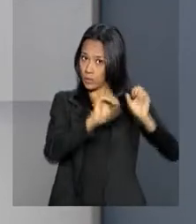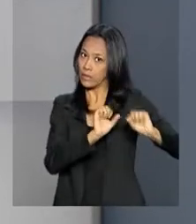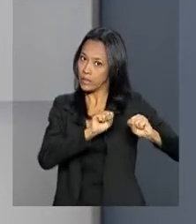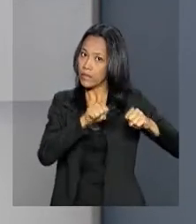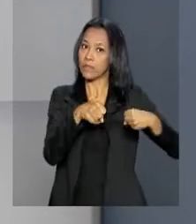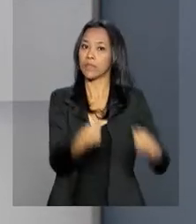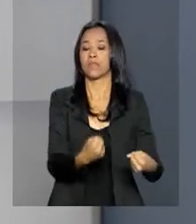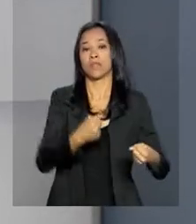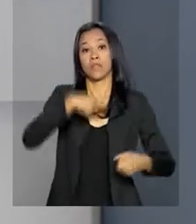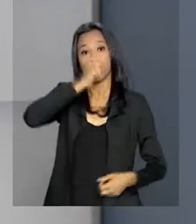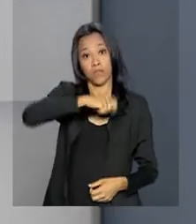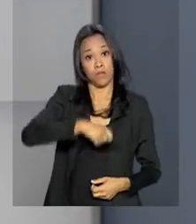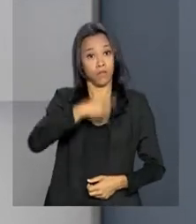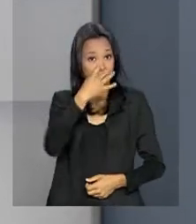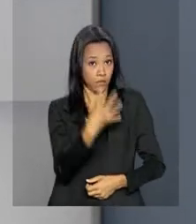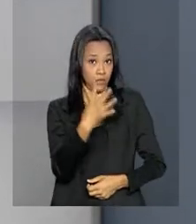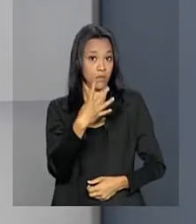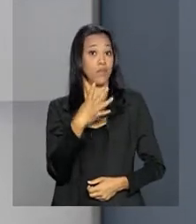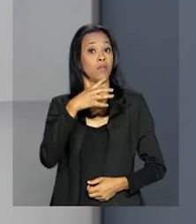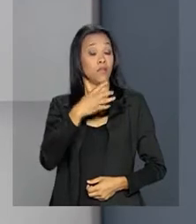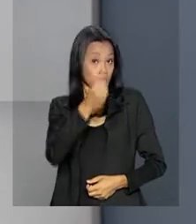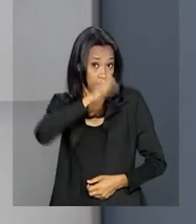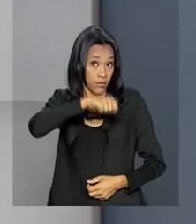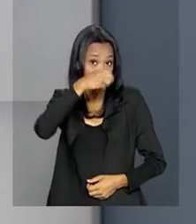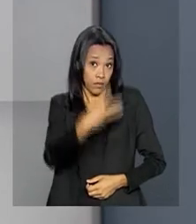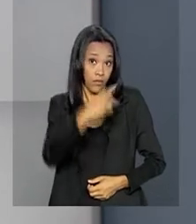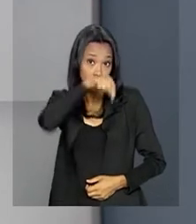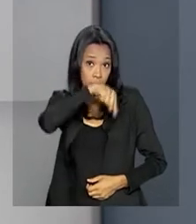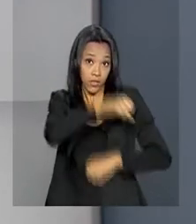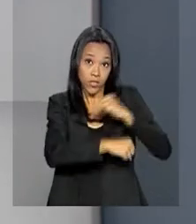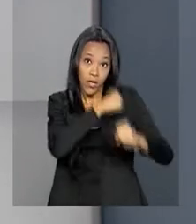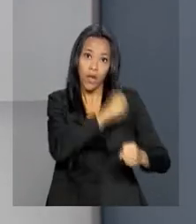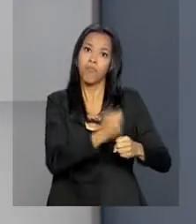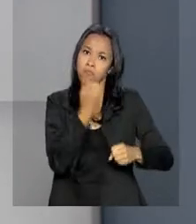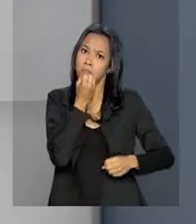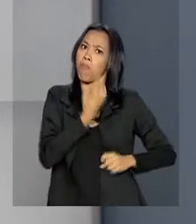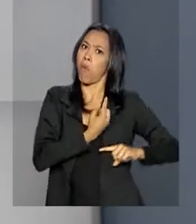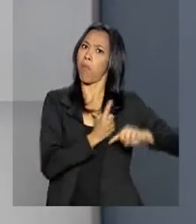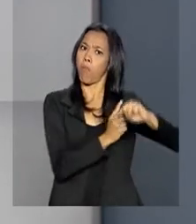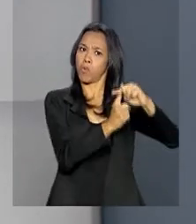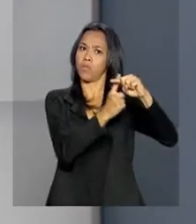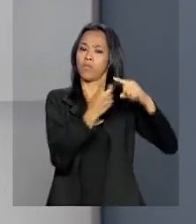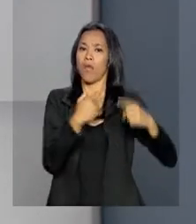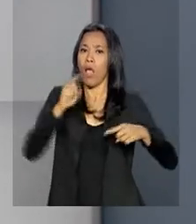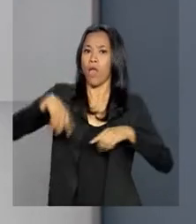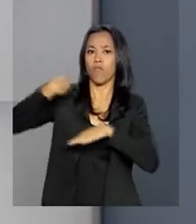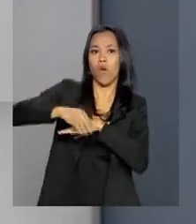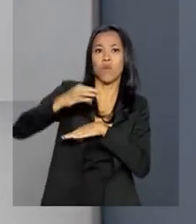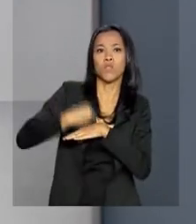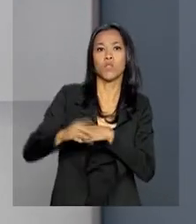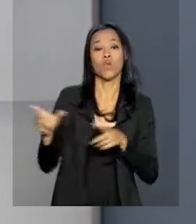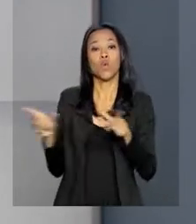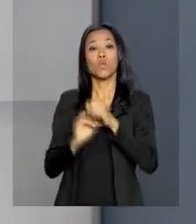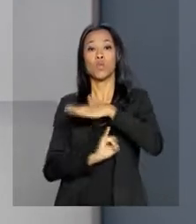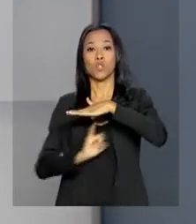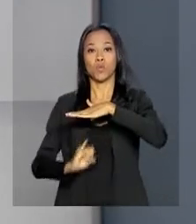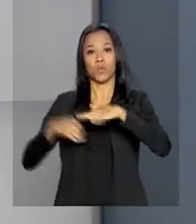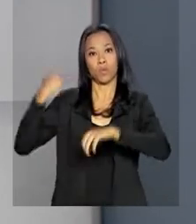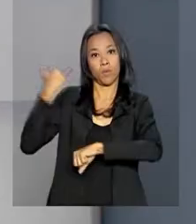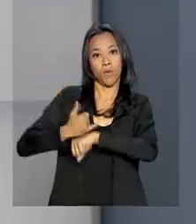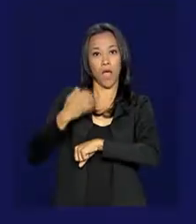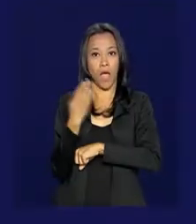Nos quatro primeiros meses do ano, o setor teve resultado positivo, segundo dados do Instituto Aço Brasil.